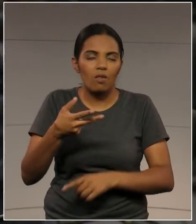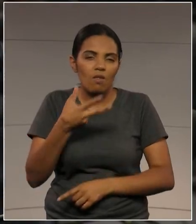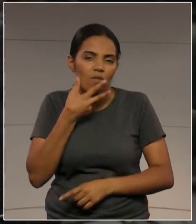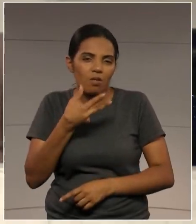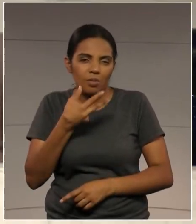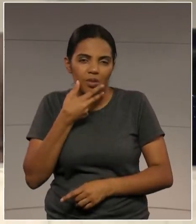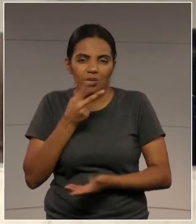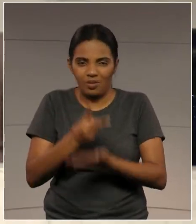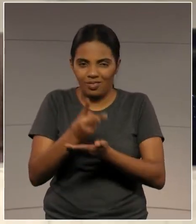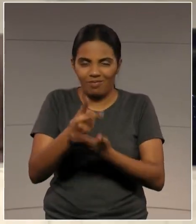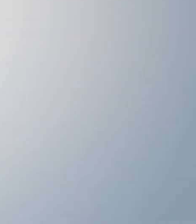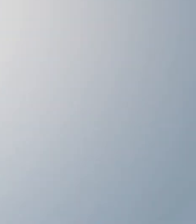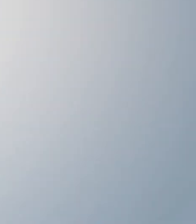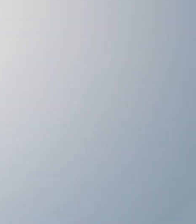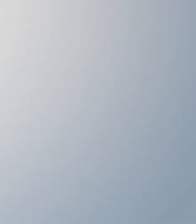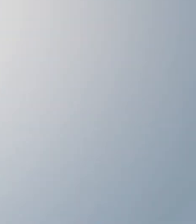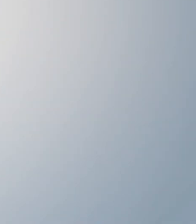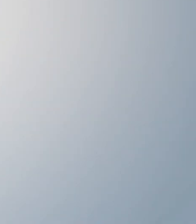Sou